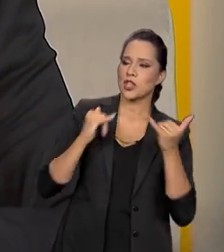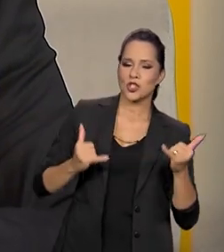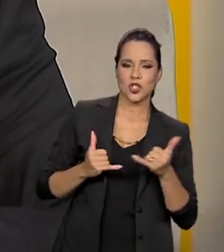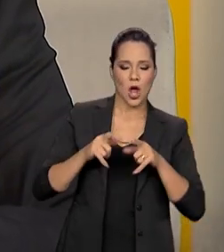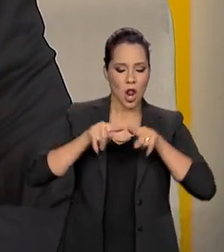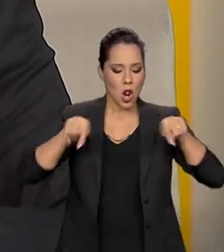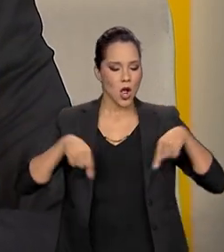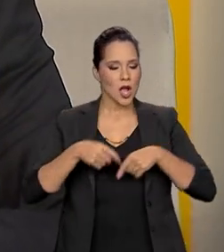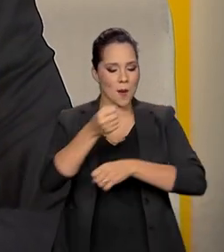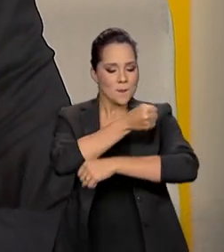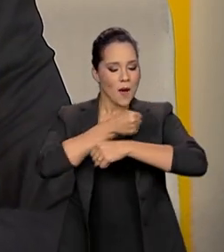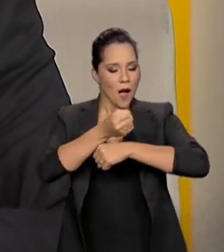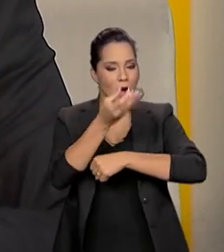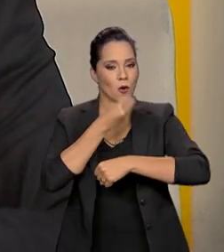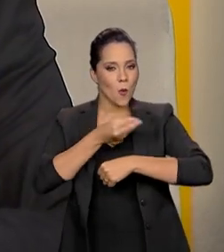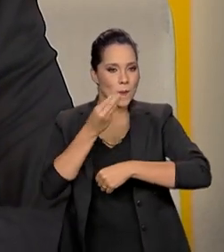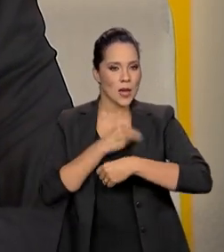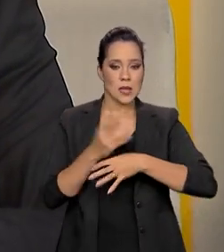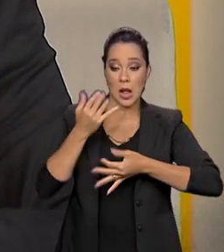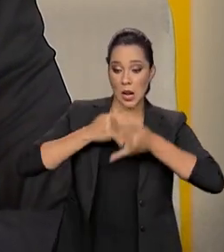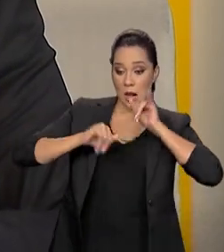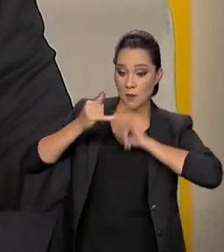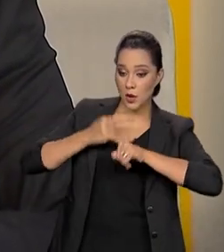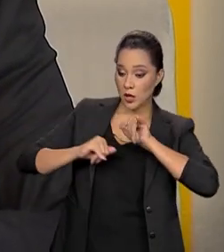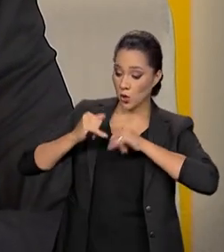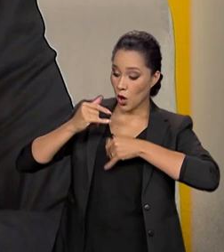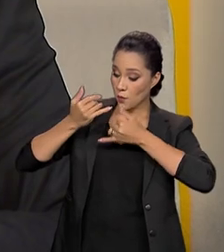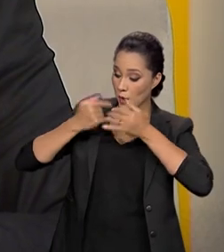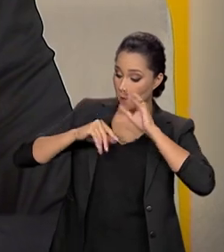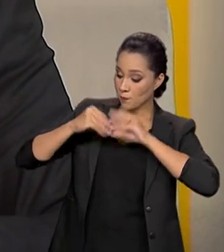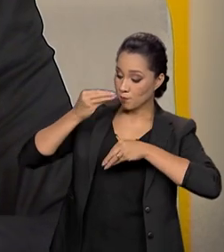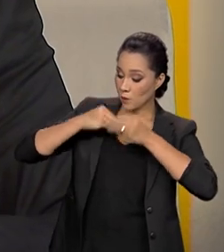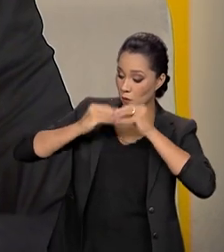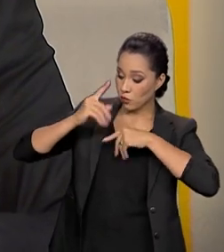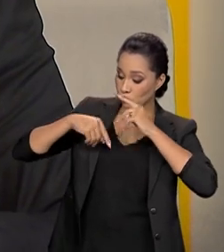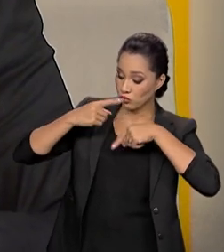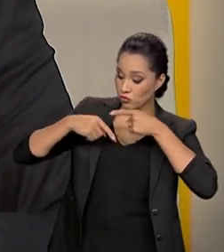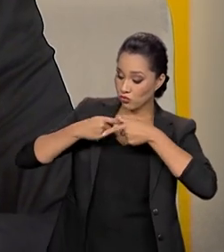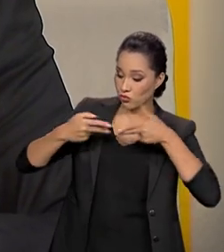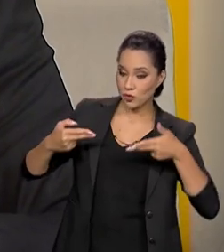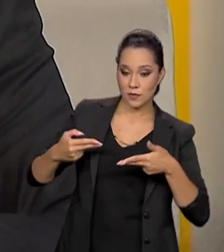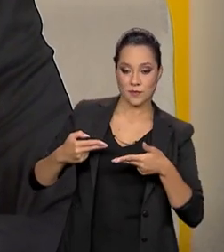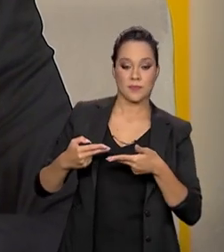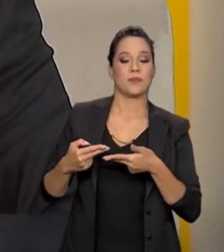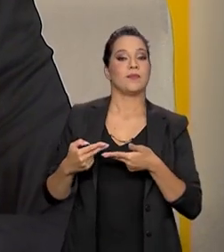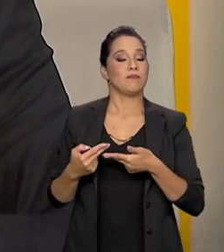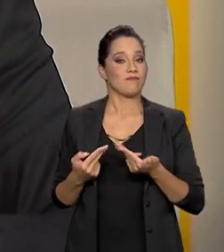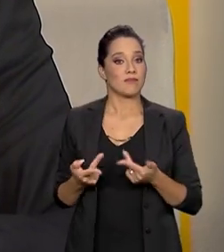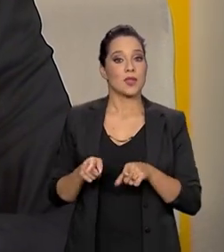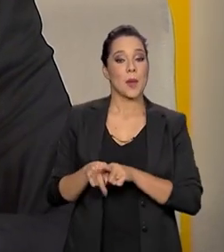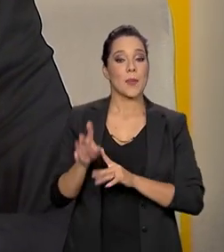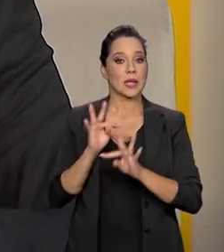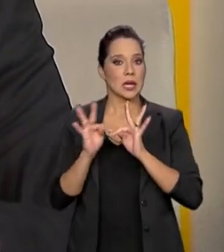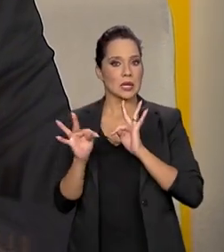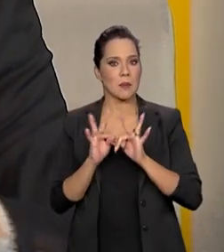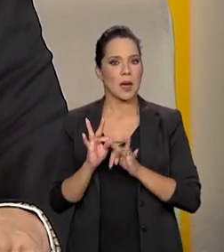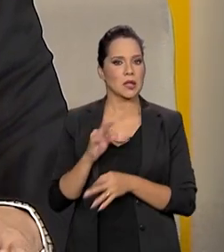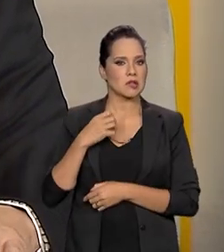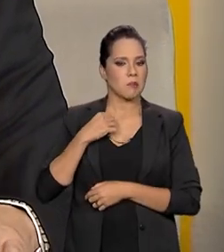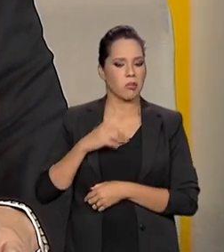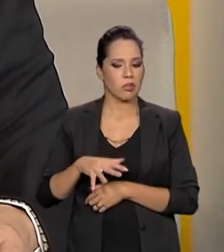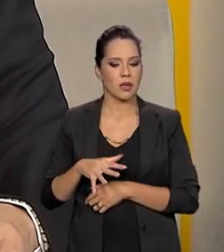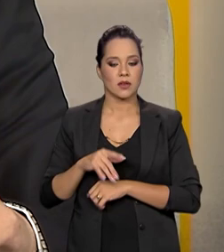refeitório, com laboratório básico para processamento de amostras e também tratamento de rejeitos.